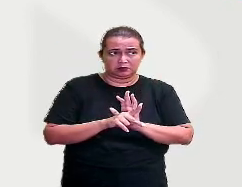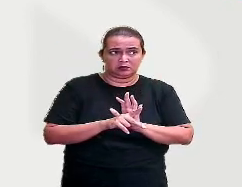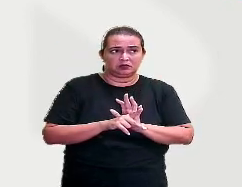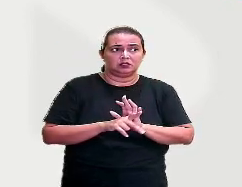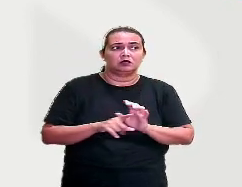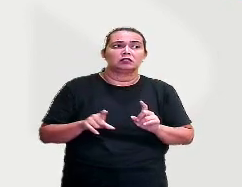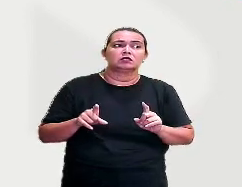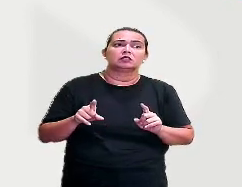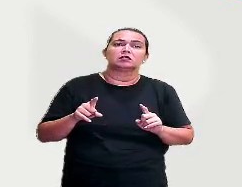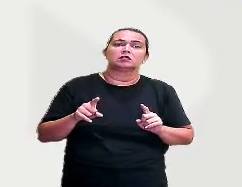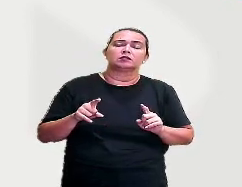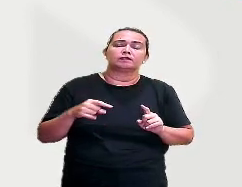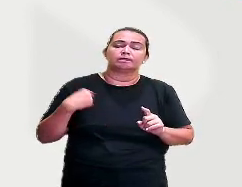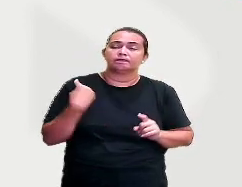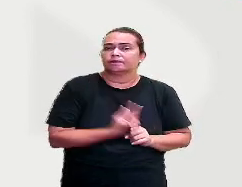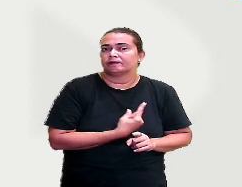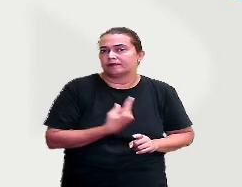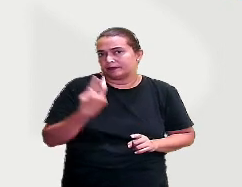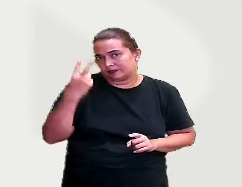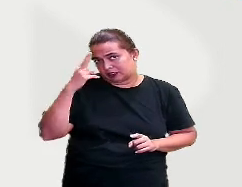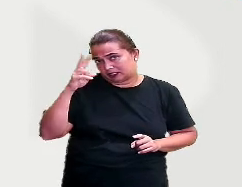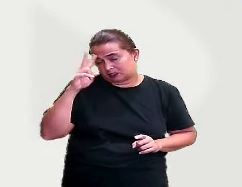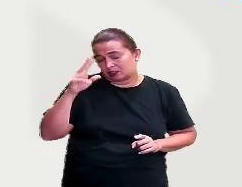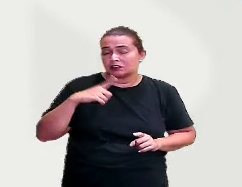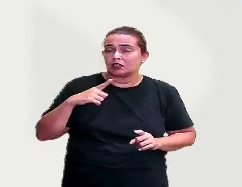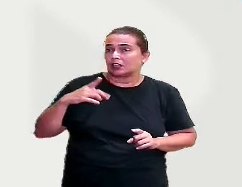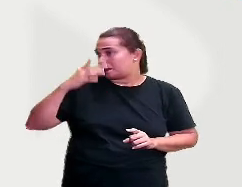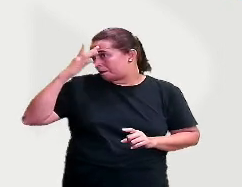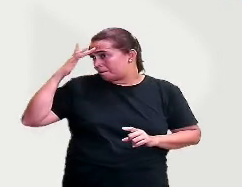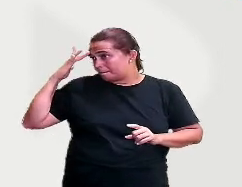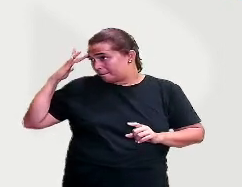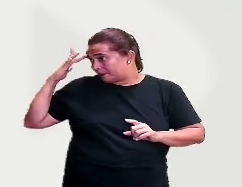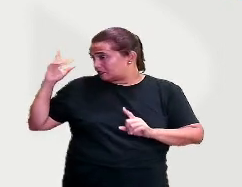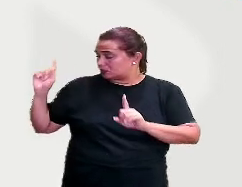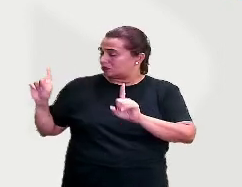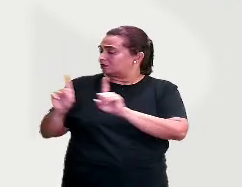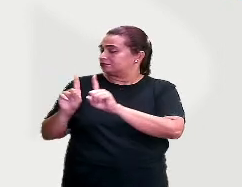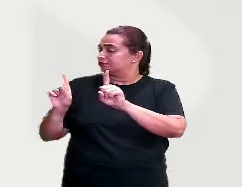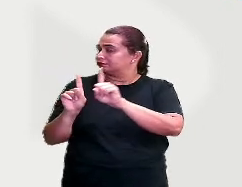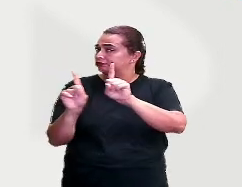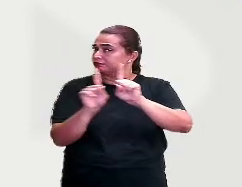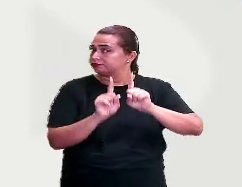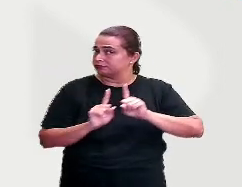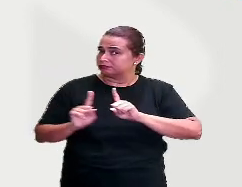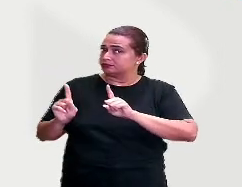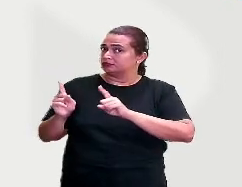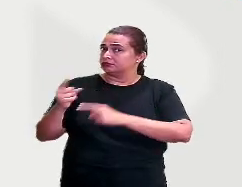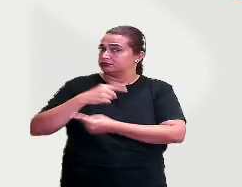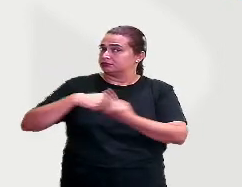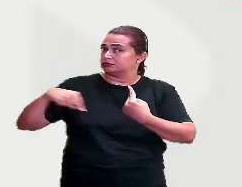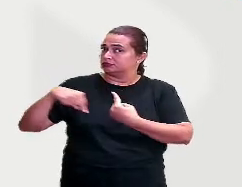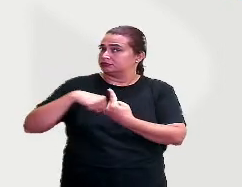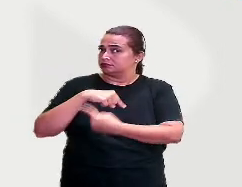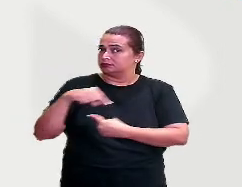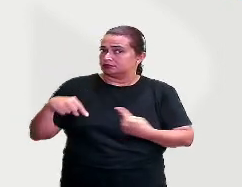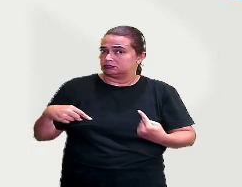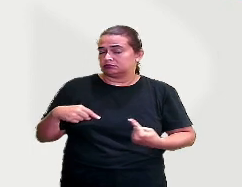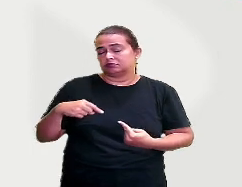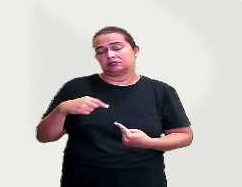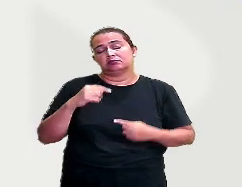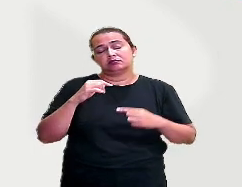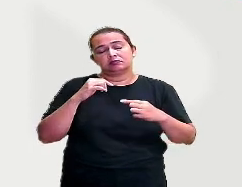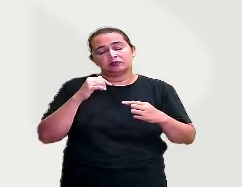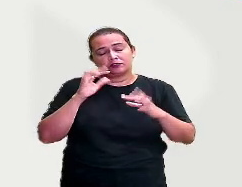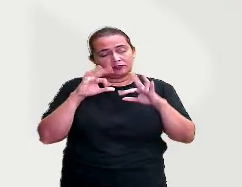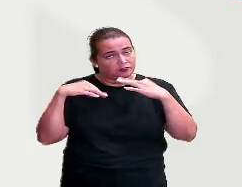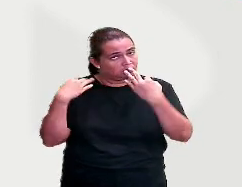na nossa história, também tem as pessoas com quem a gente convive. Nossos pais, nossos avós. E você saberia dizer, se eu disser